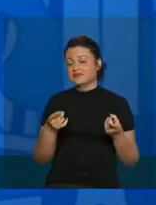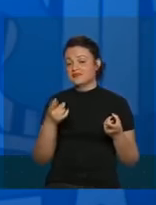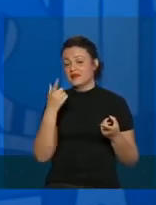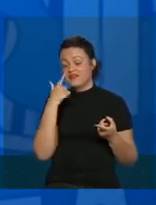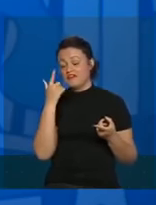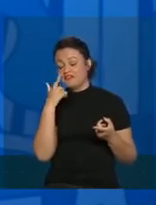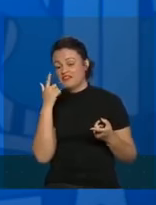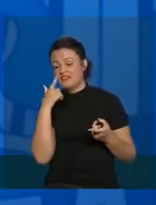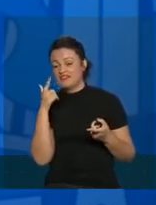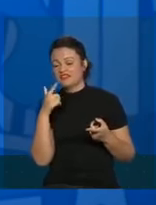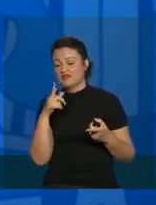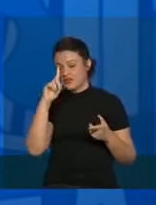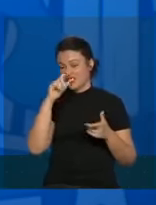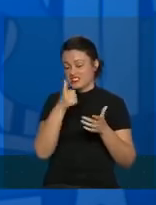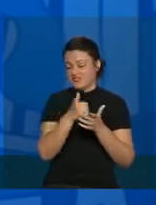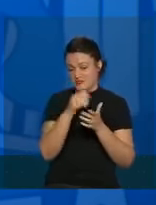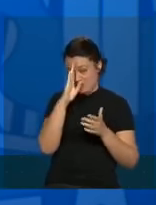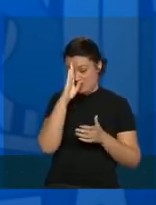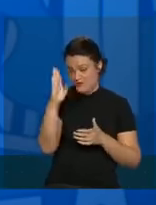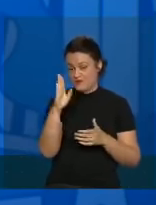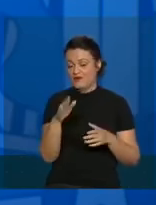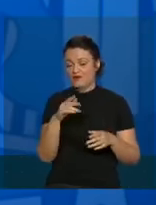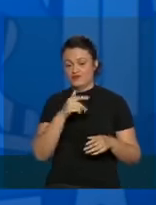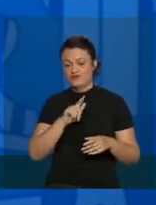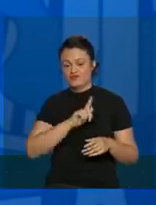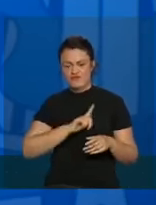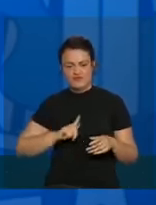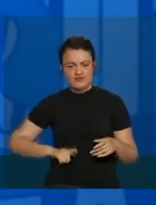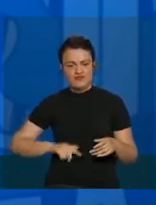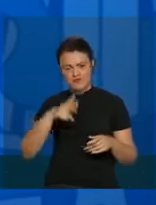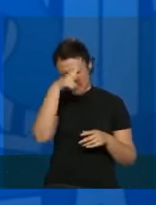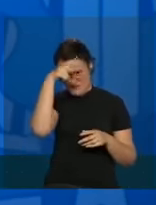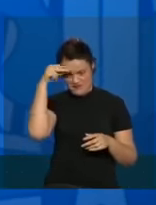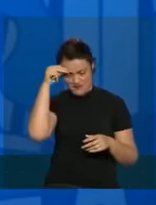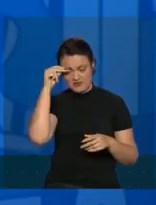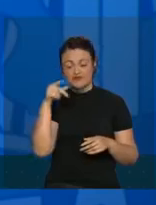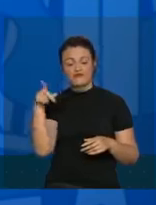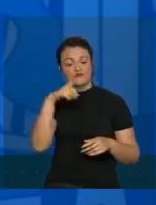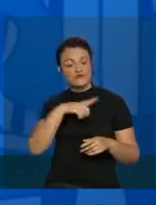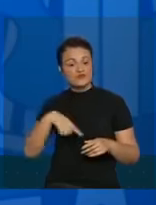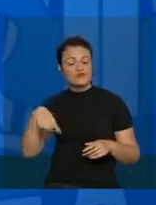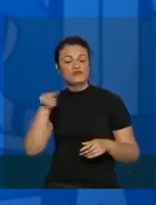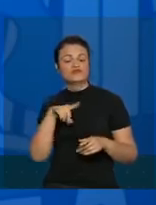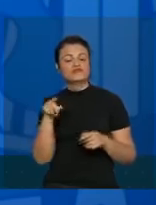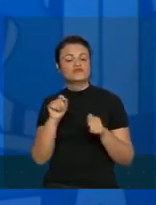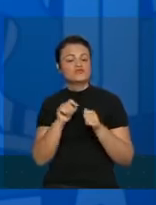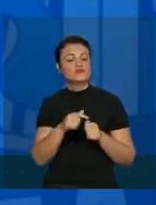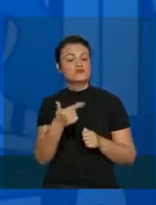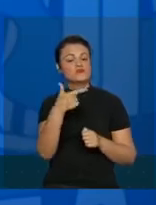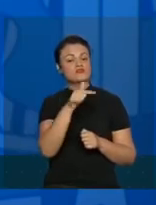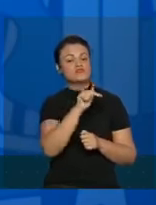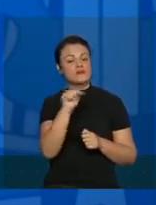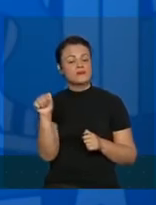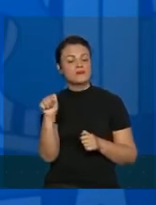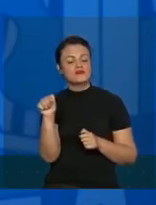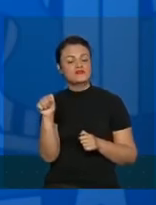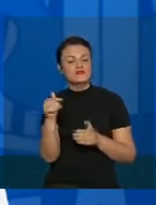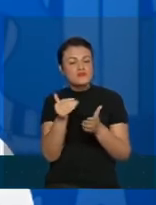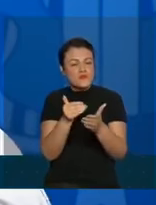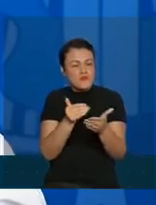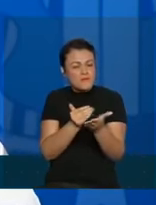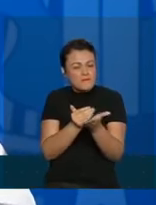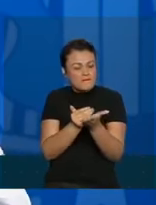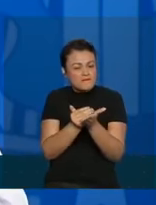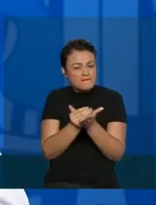decisões, principalmente de governadores e prefeitos, nós passamos duas semanas, logo no